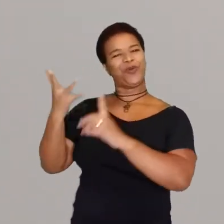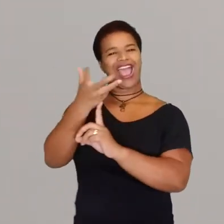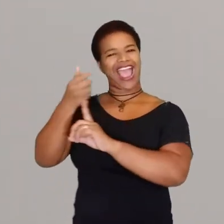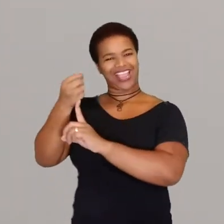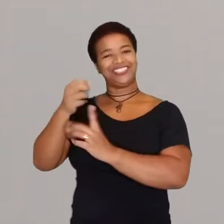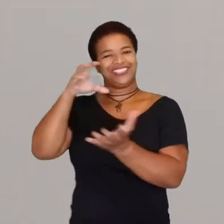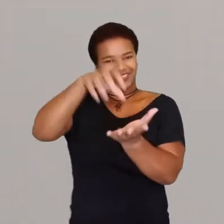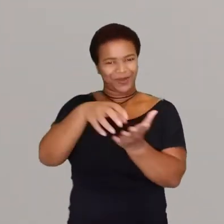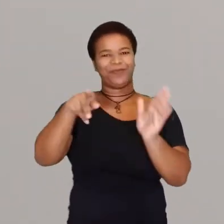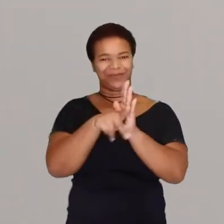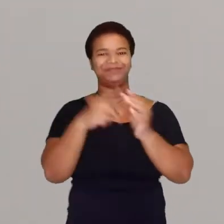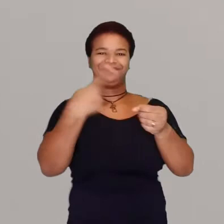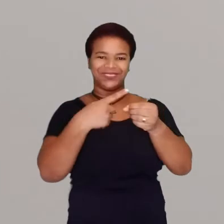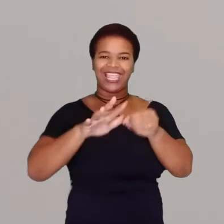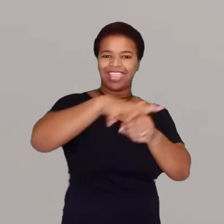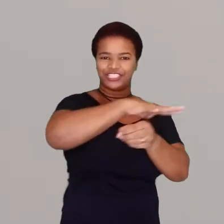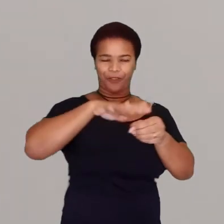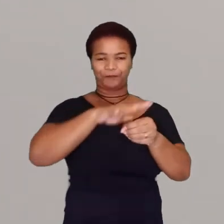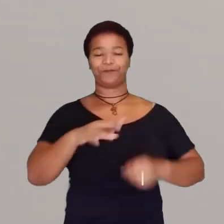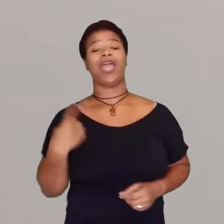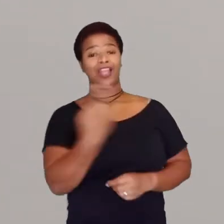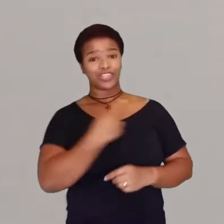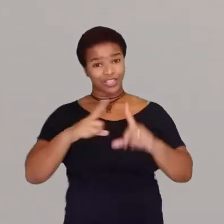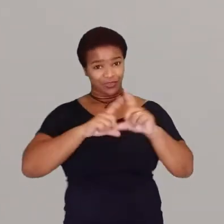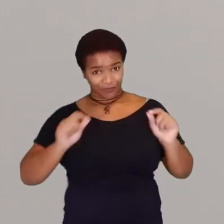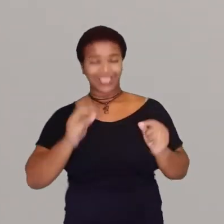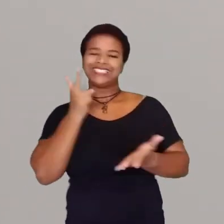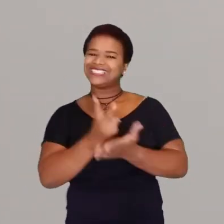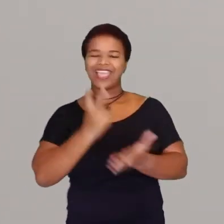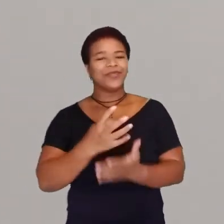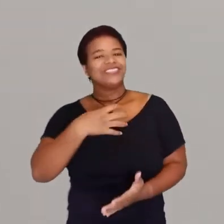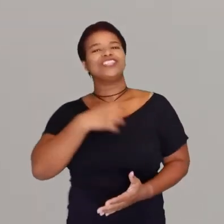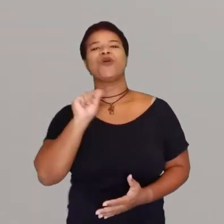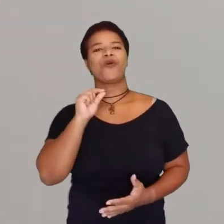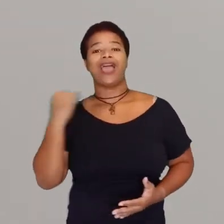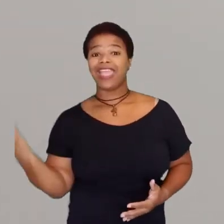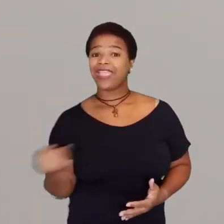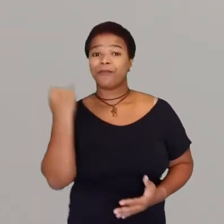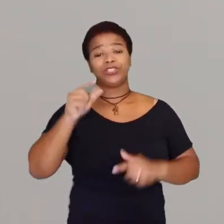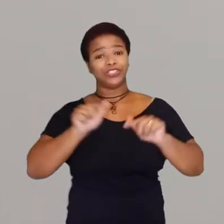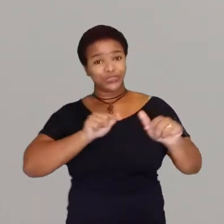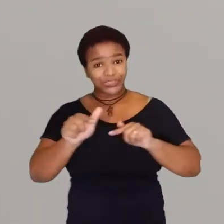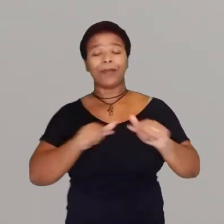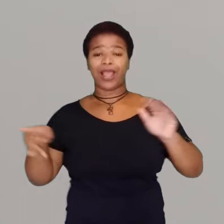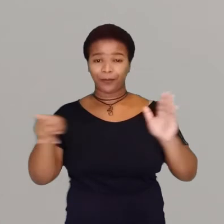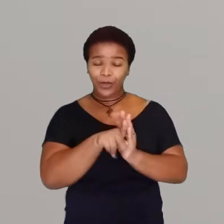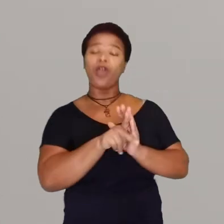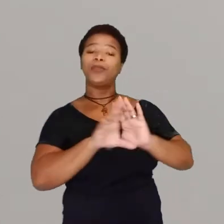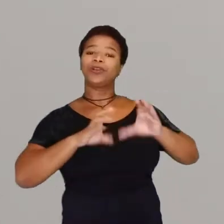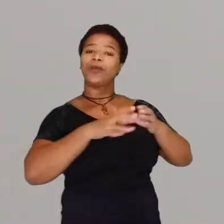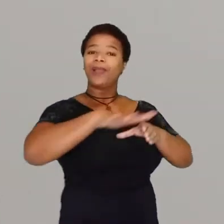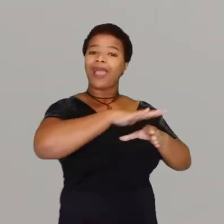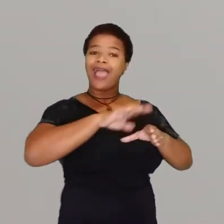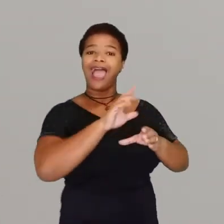de nossa cidade e região. Para nós da Universidade, fica sempre o sentimento do quão é importante os trabalhos desenvolvidos no campo